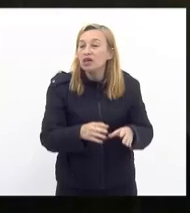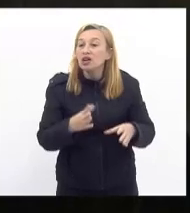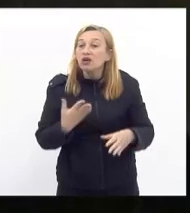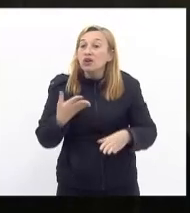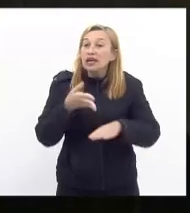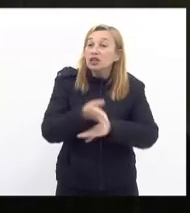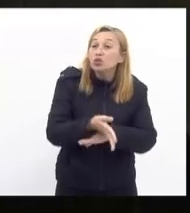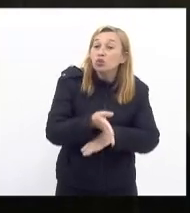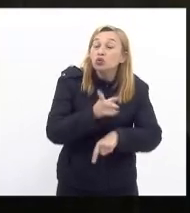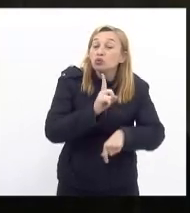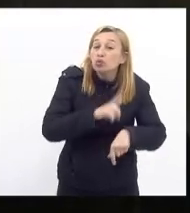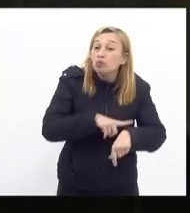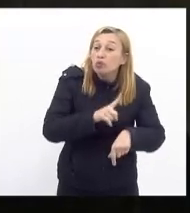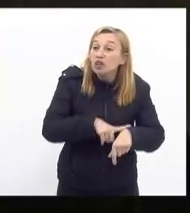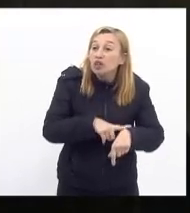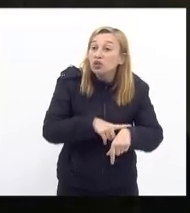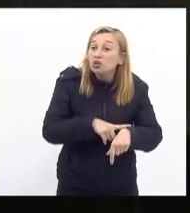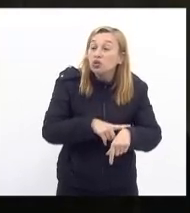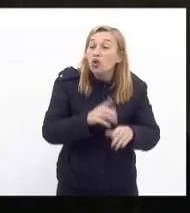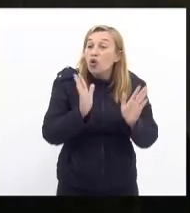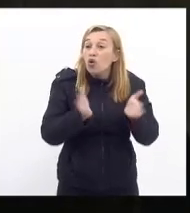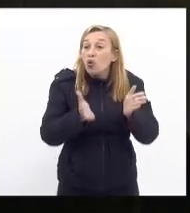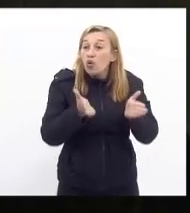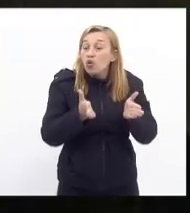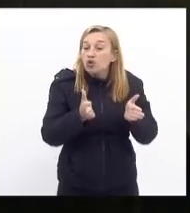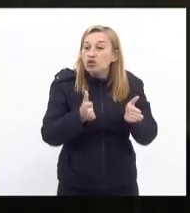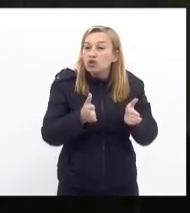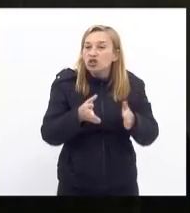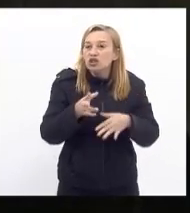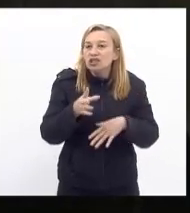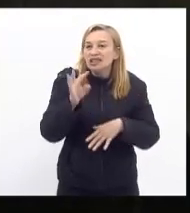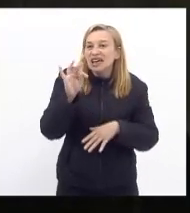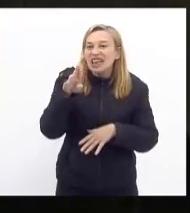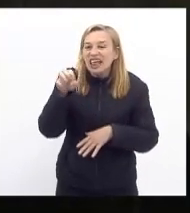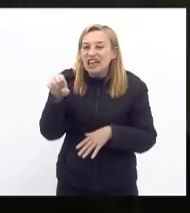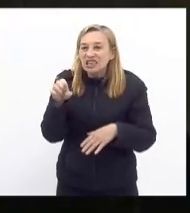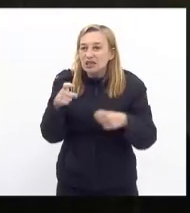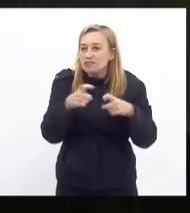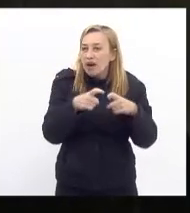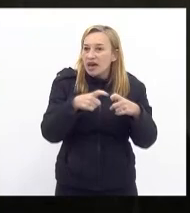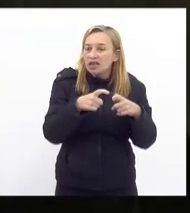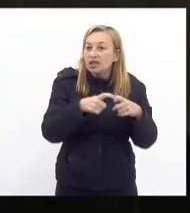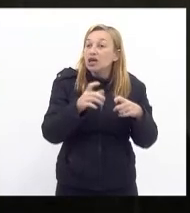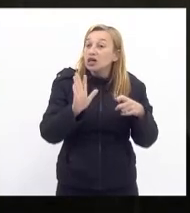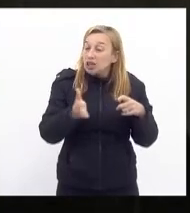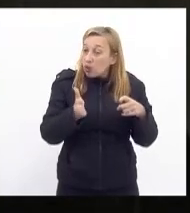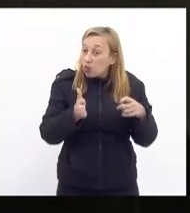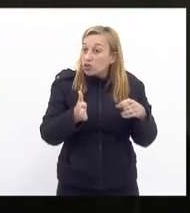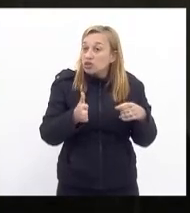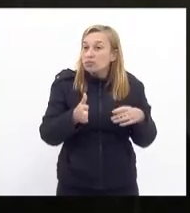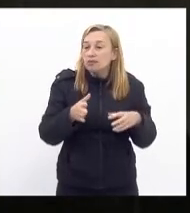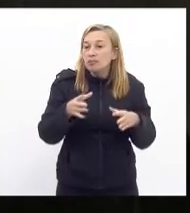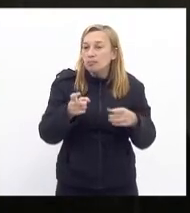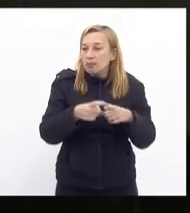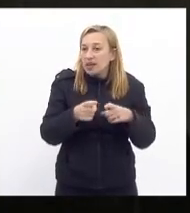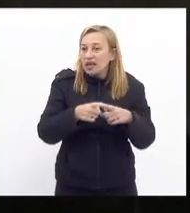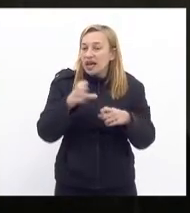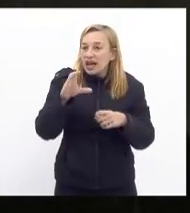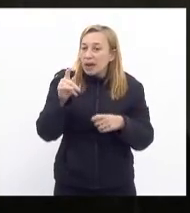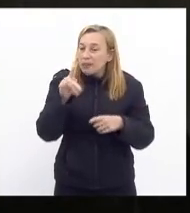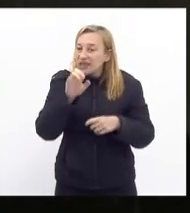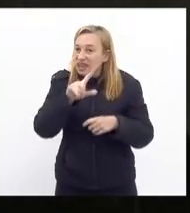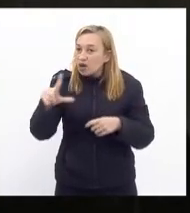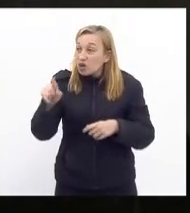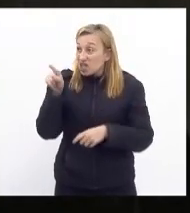entrou na época os médicos hoje ainda estão tenentes tem médico hoje que ainda é capitão e ele já é tenente